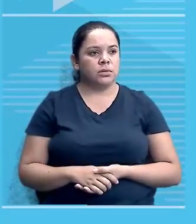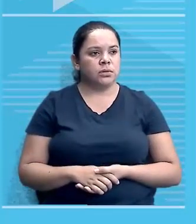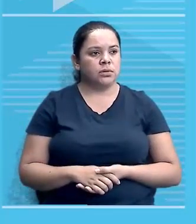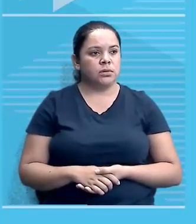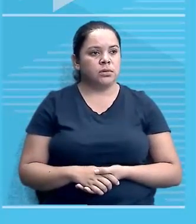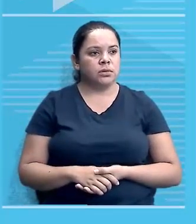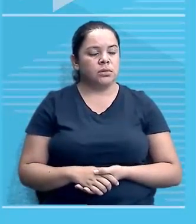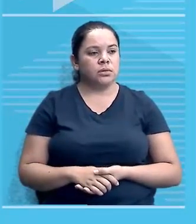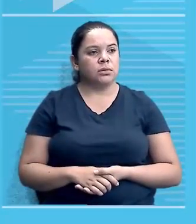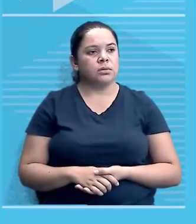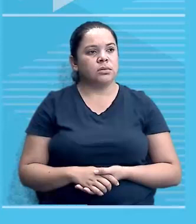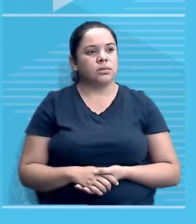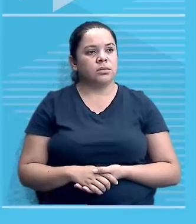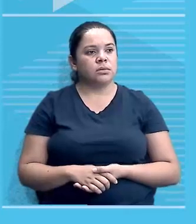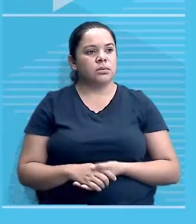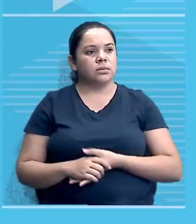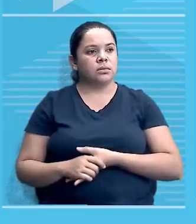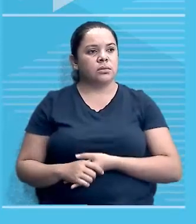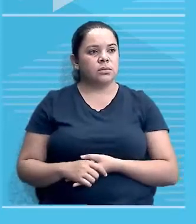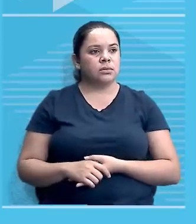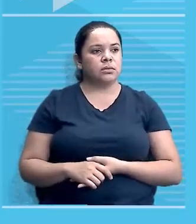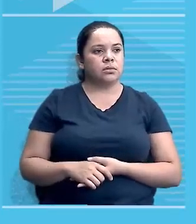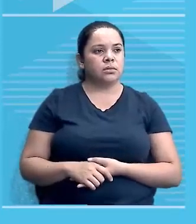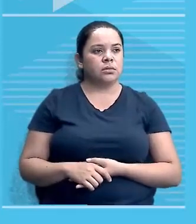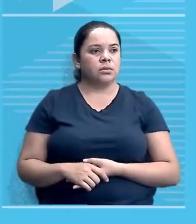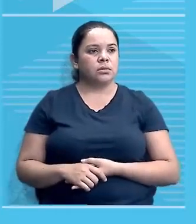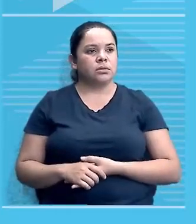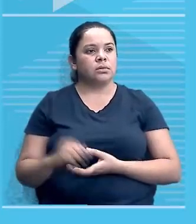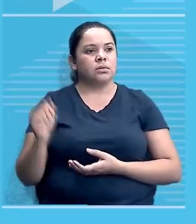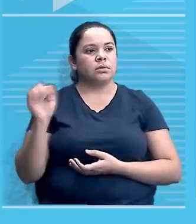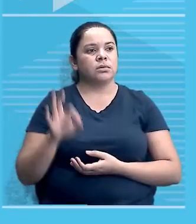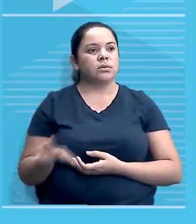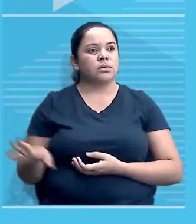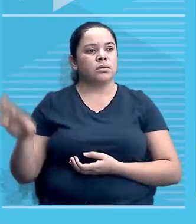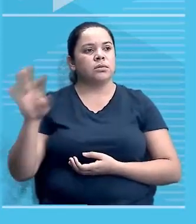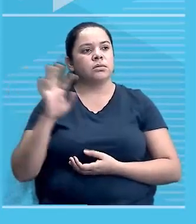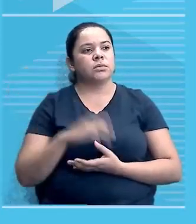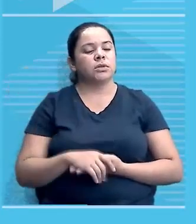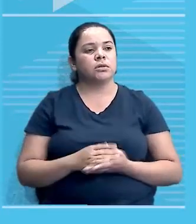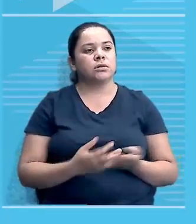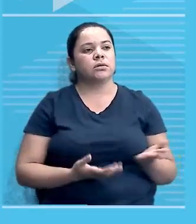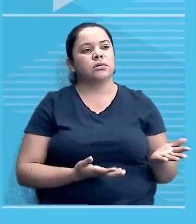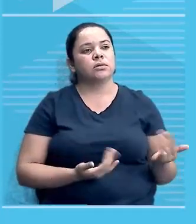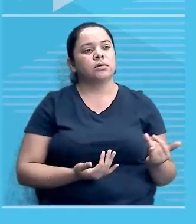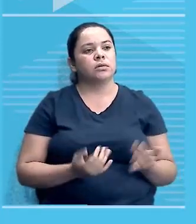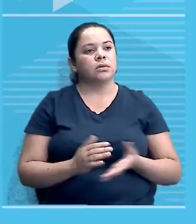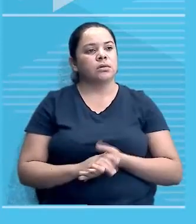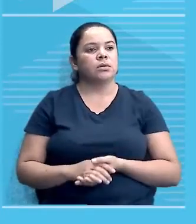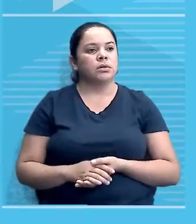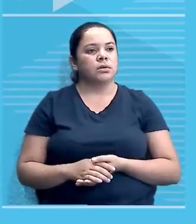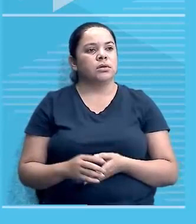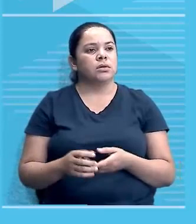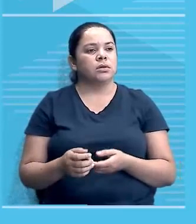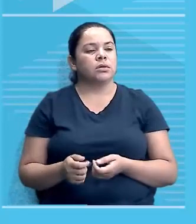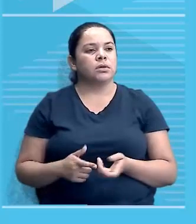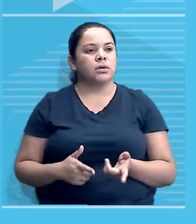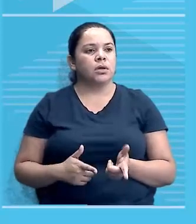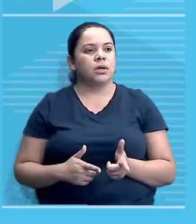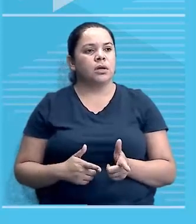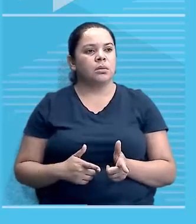E olha essa imagem, jovens, fortemente armados, um país africano, porque a institucionalização